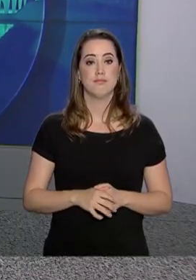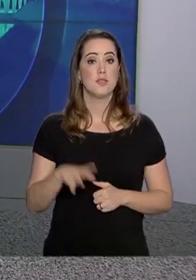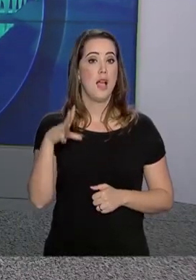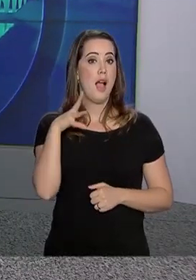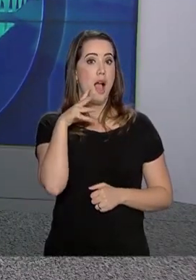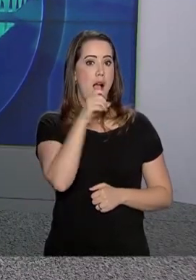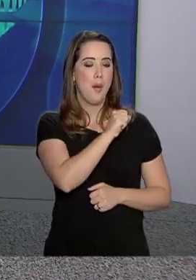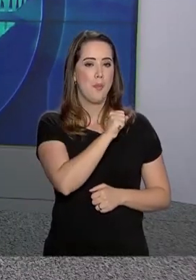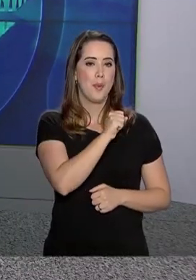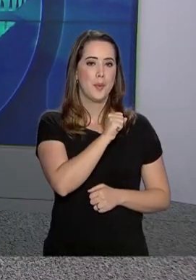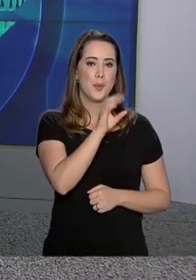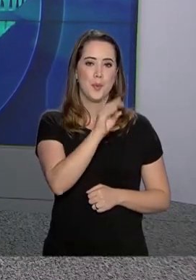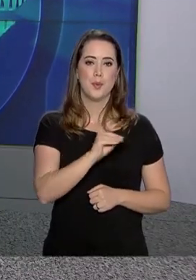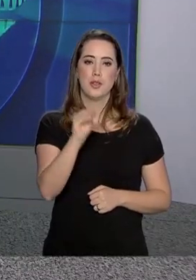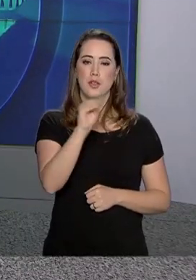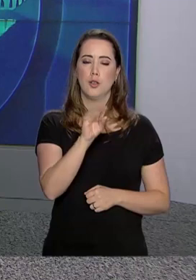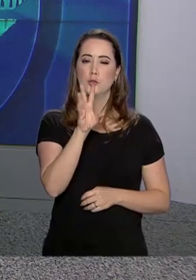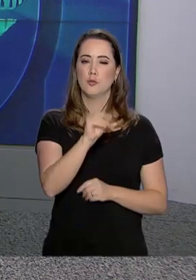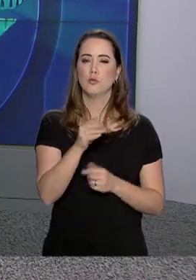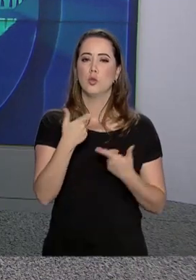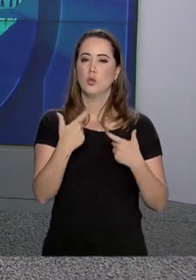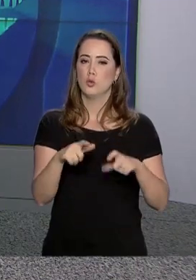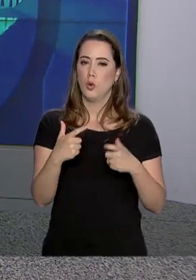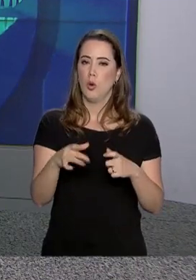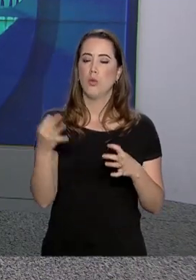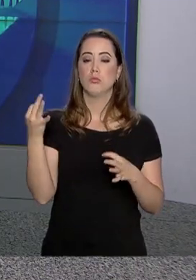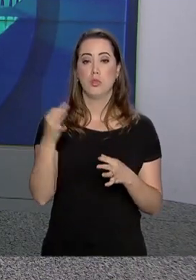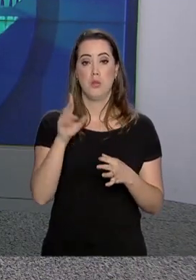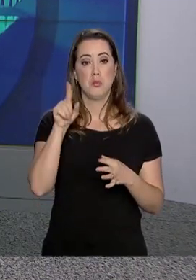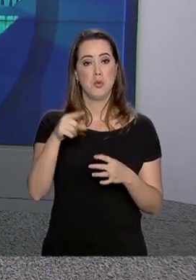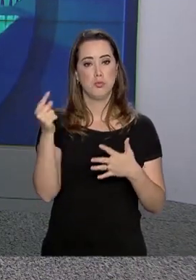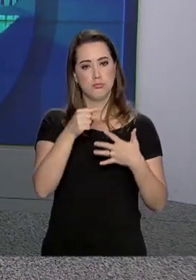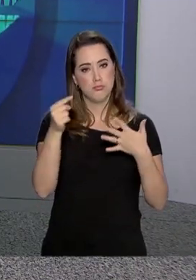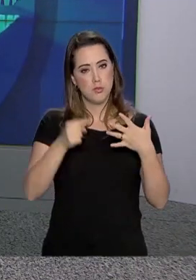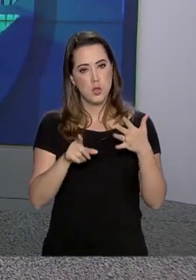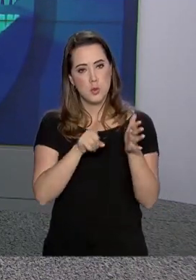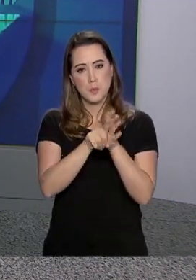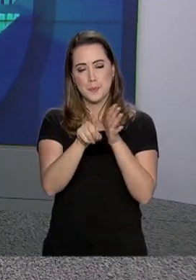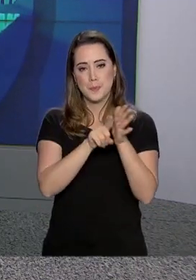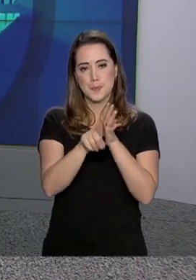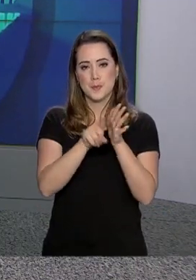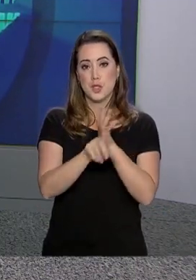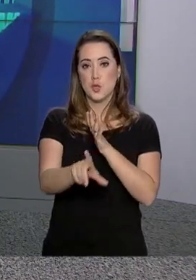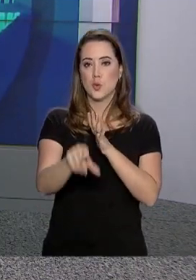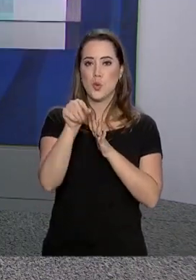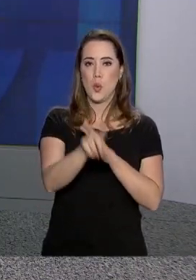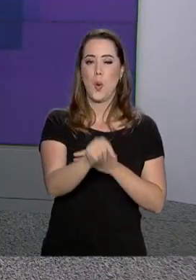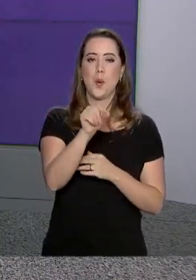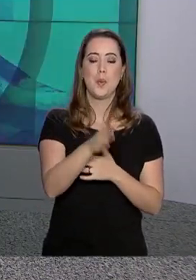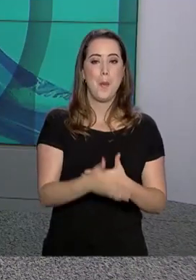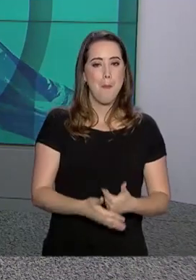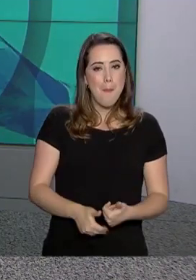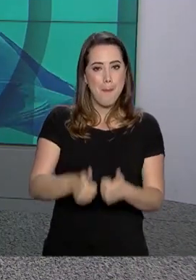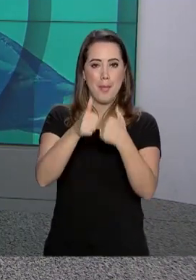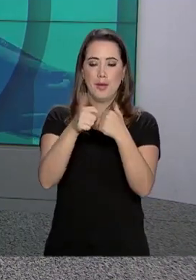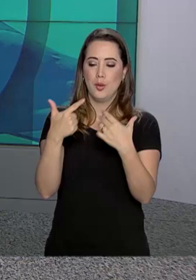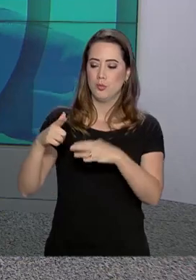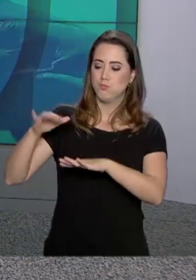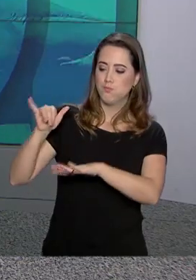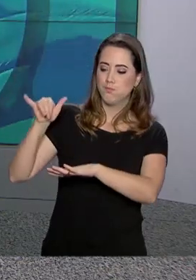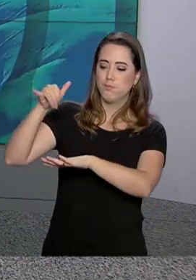Rapidez no atendimento, conforto e infraestrutura são alguns dos critérios da pesquisa que elege os melhores